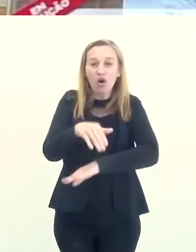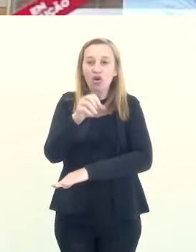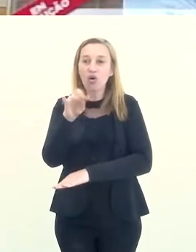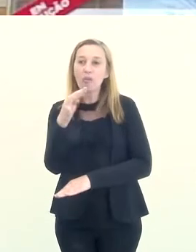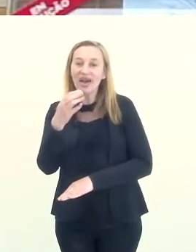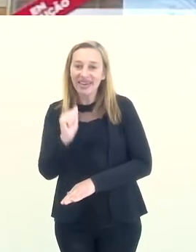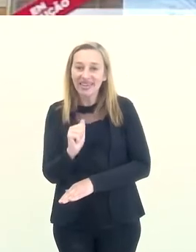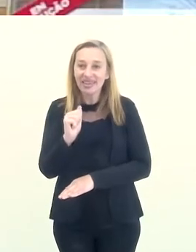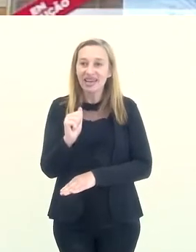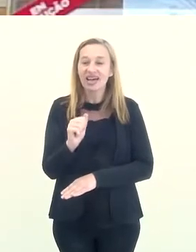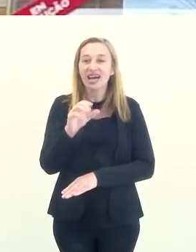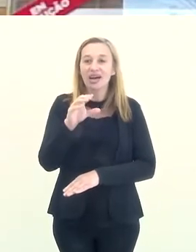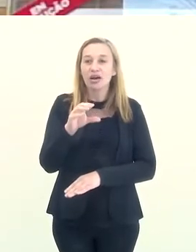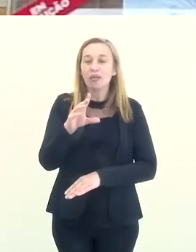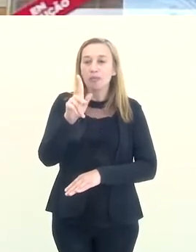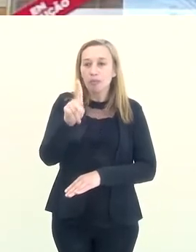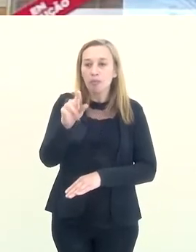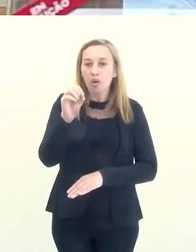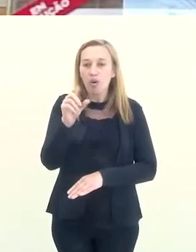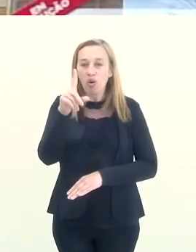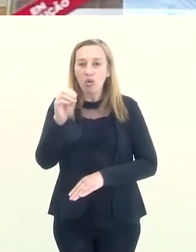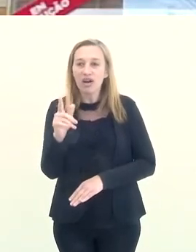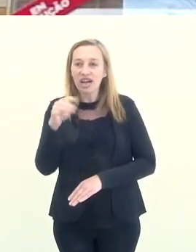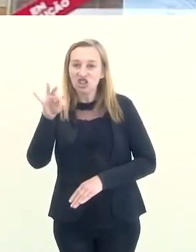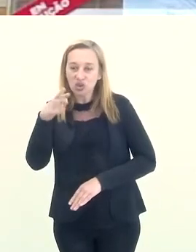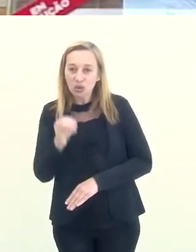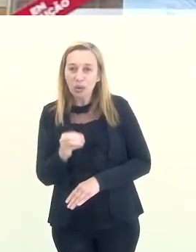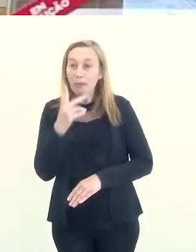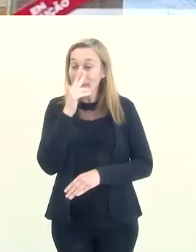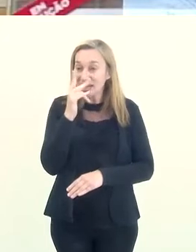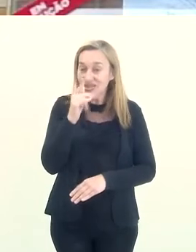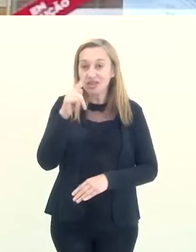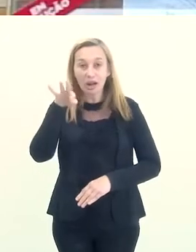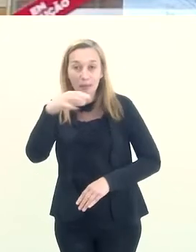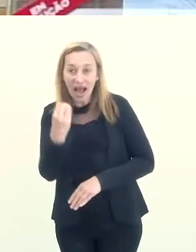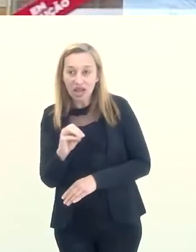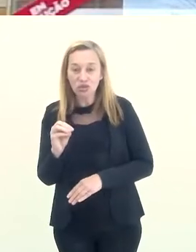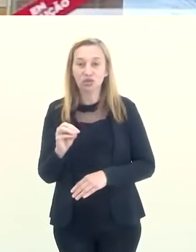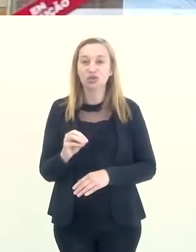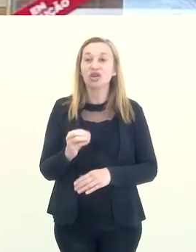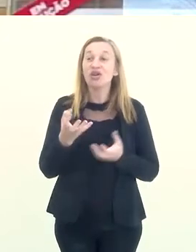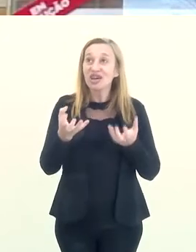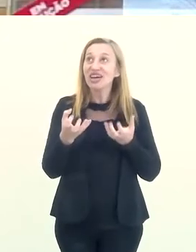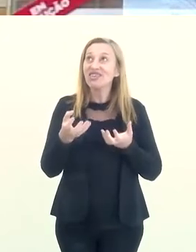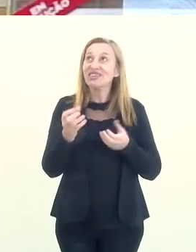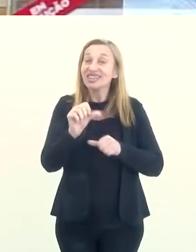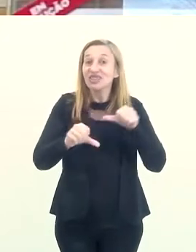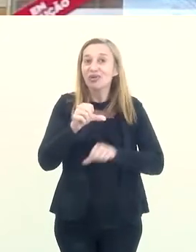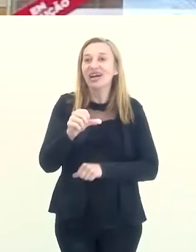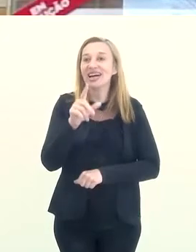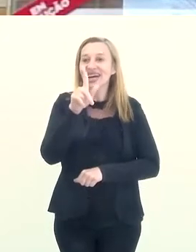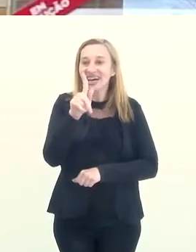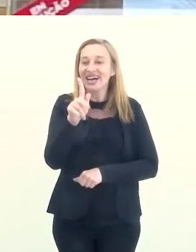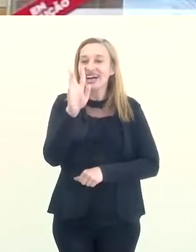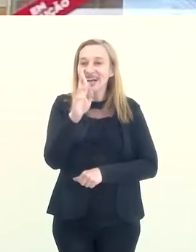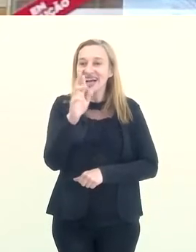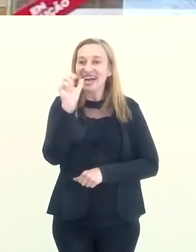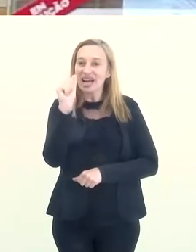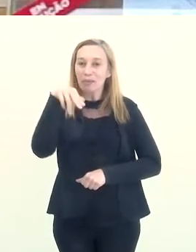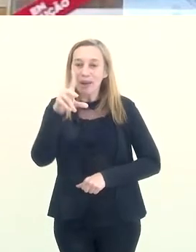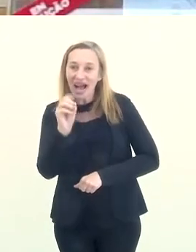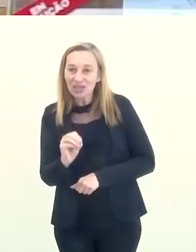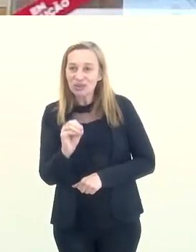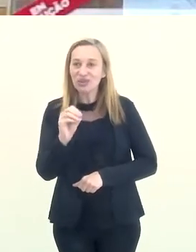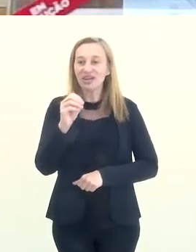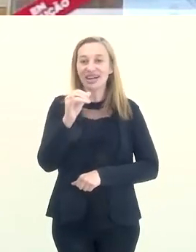Coberta, que é um polo gastronômico, parecido com o Gramado. Porque, na verdade, eu quero transformar Miguel Pereira na Gramado Carioca. Porque a